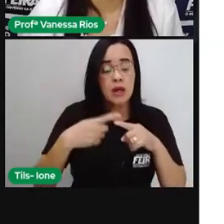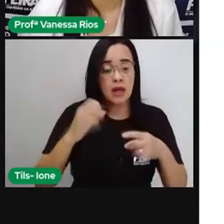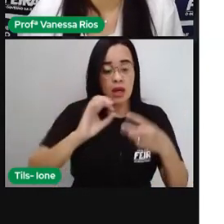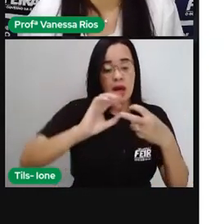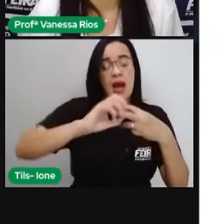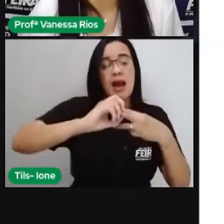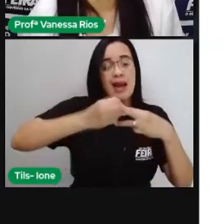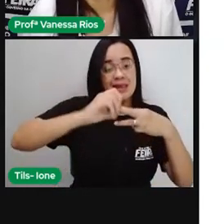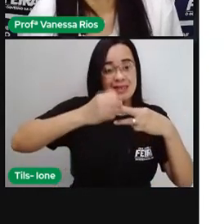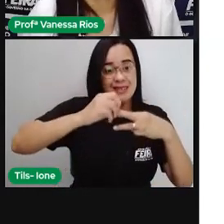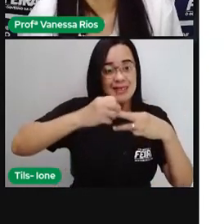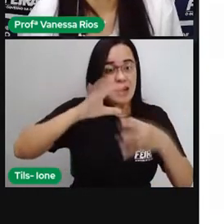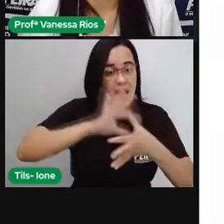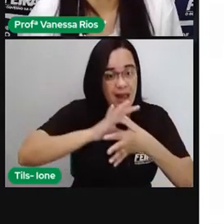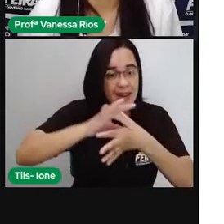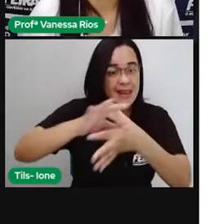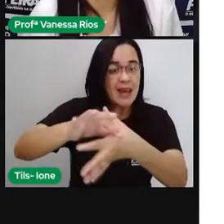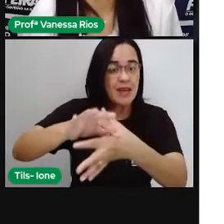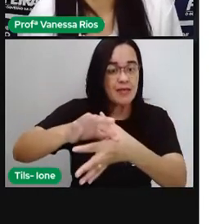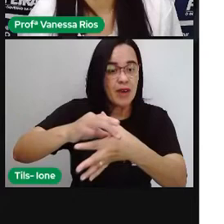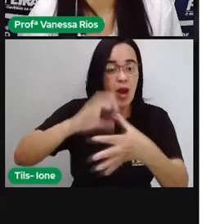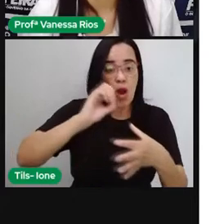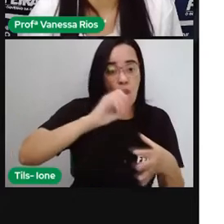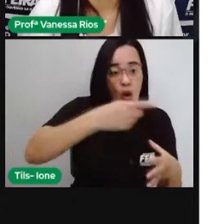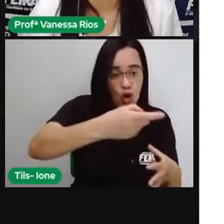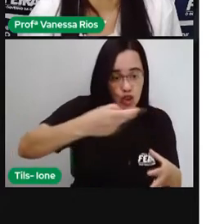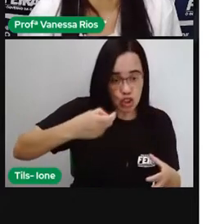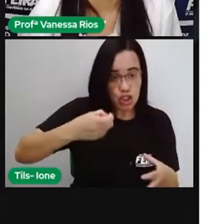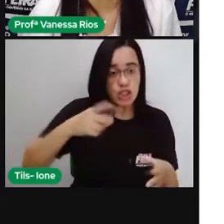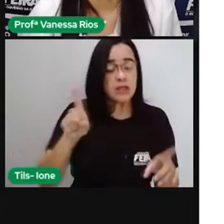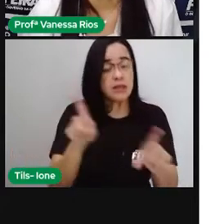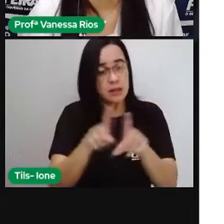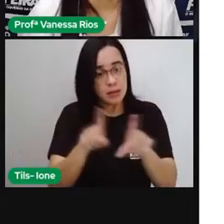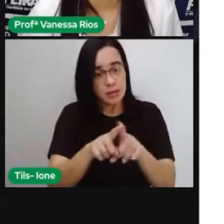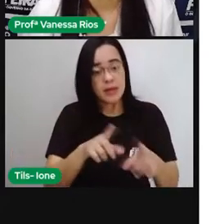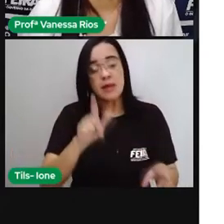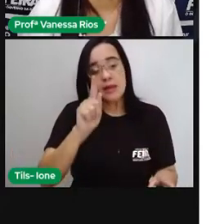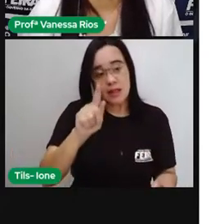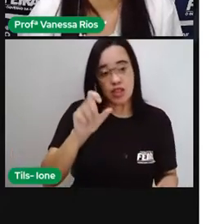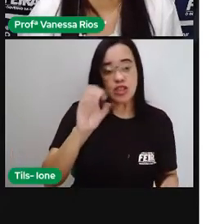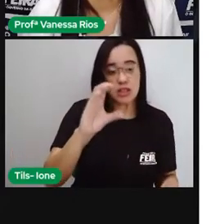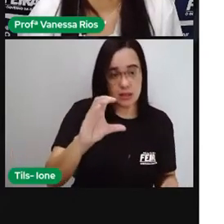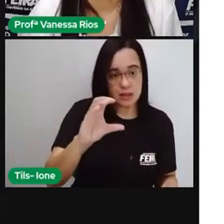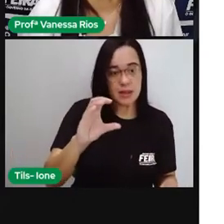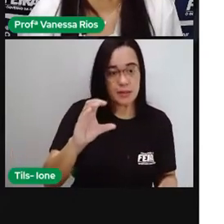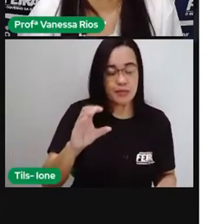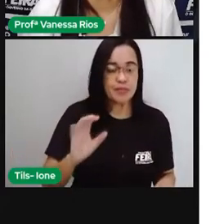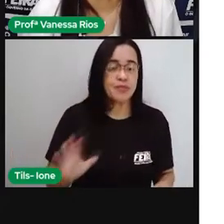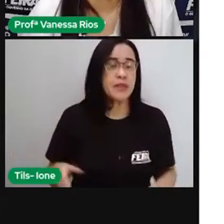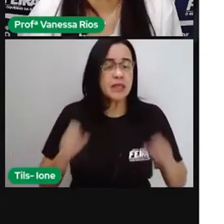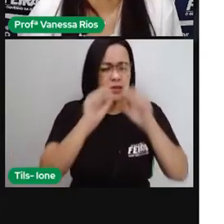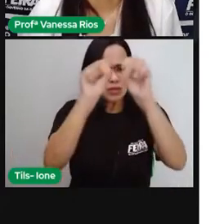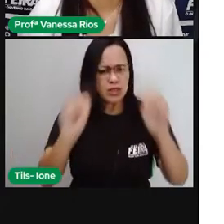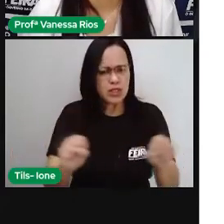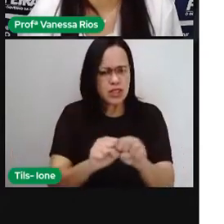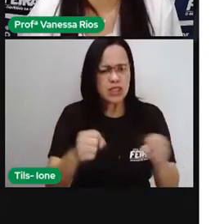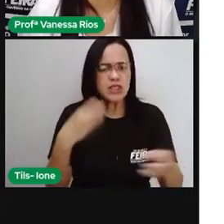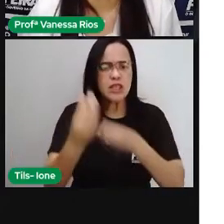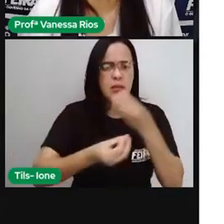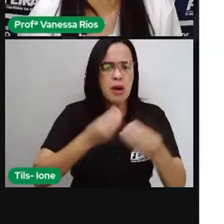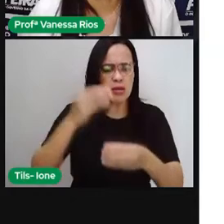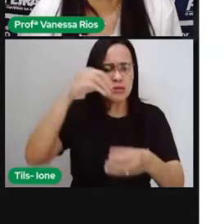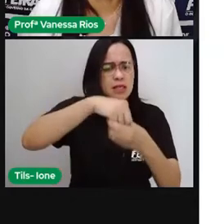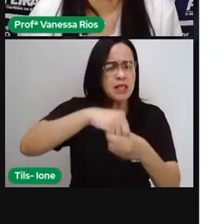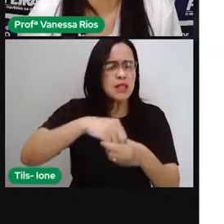nutrientes e o oxigênio que precisam. E aí o sistema cardiovascular é composto pelas